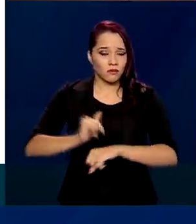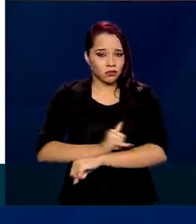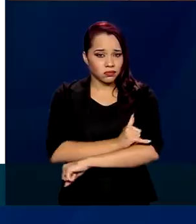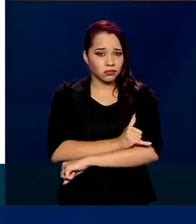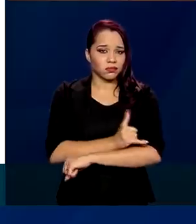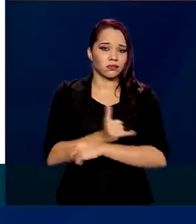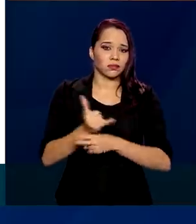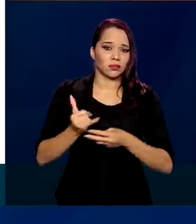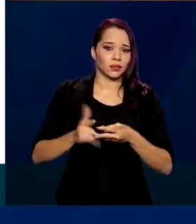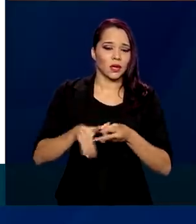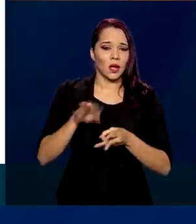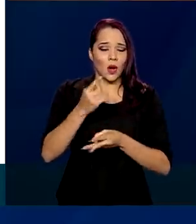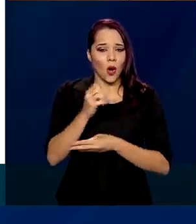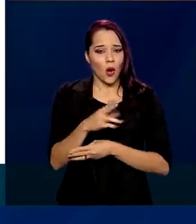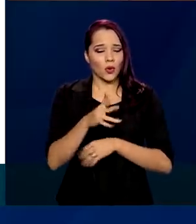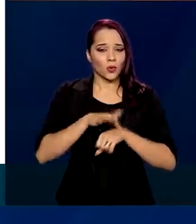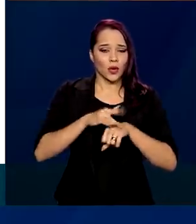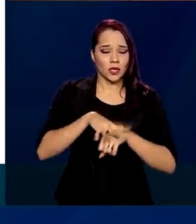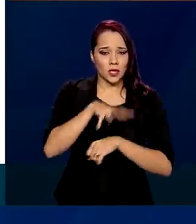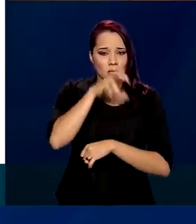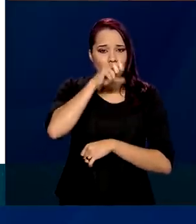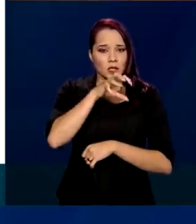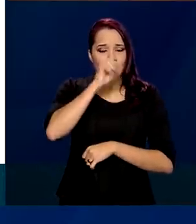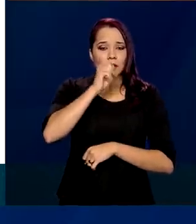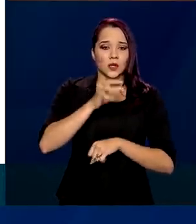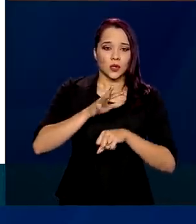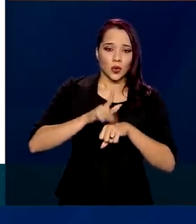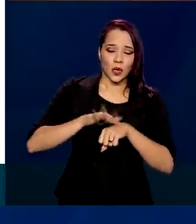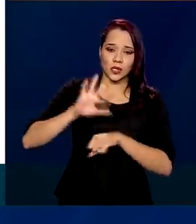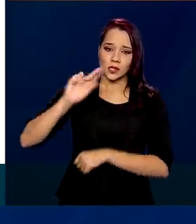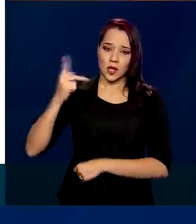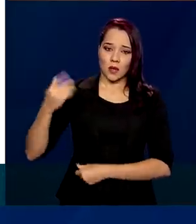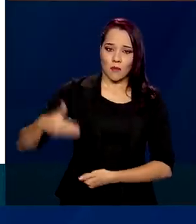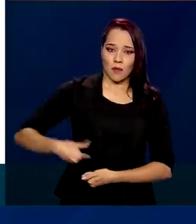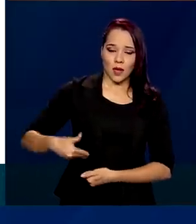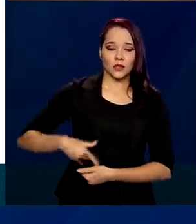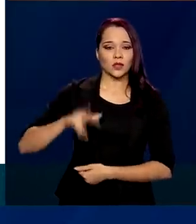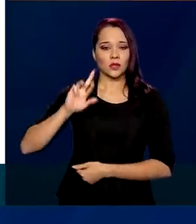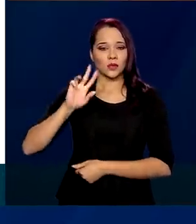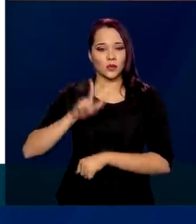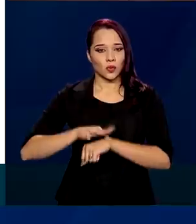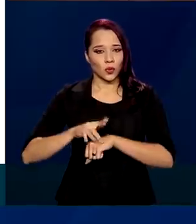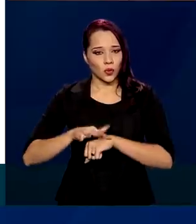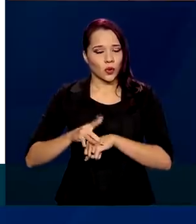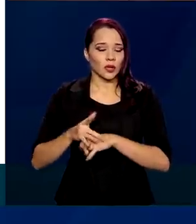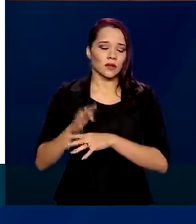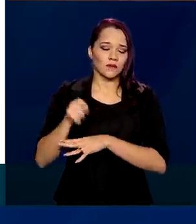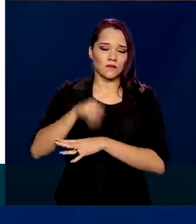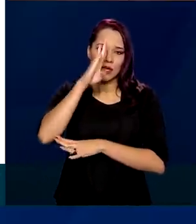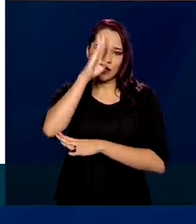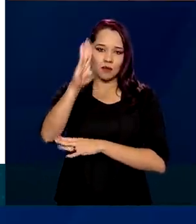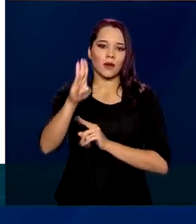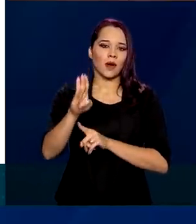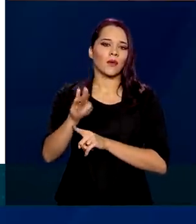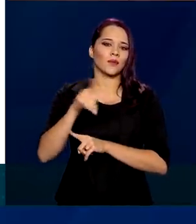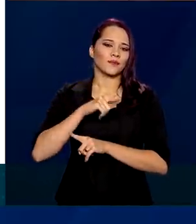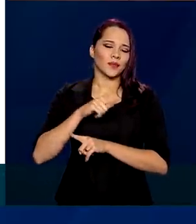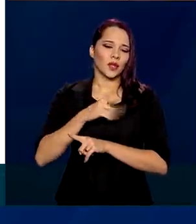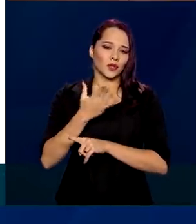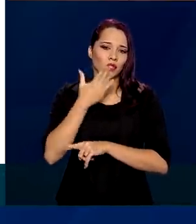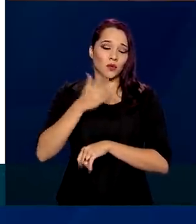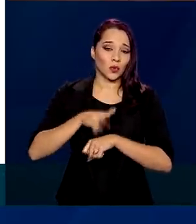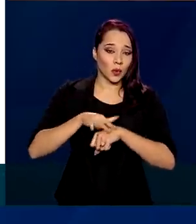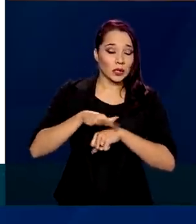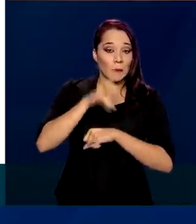mórbido, asmas, doenças hepáticas e doenças hematológicas, são os principais fatores, comorbidade ou